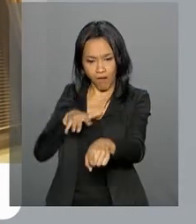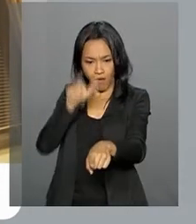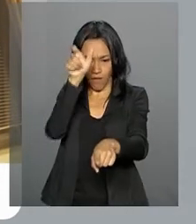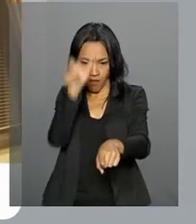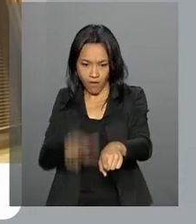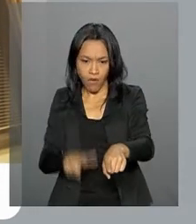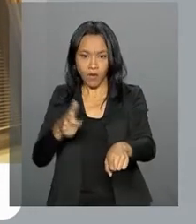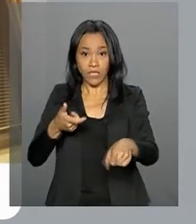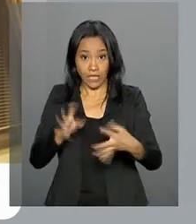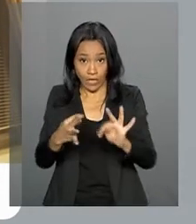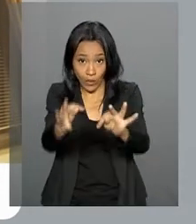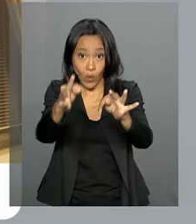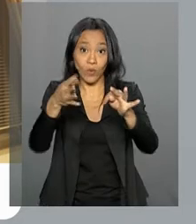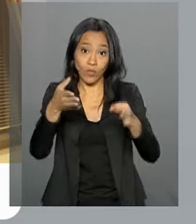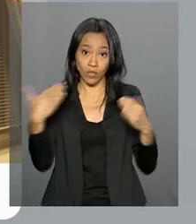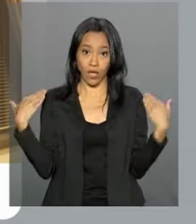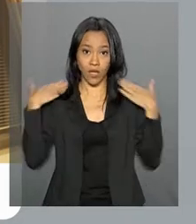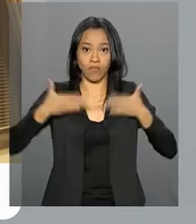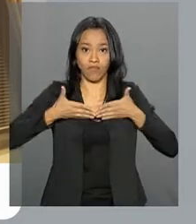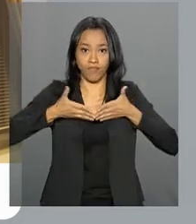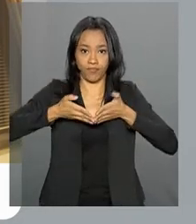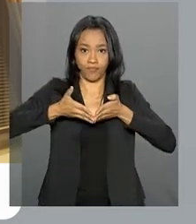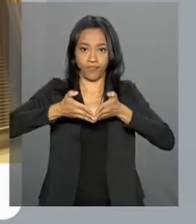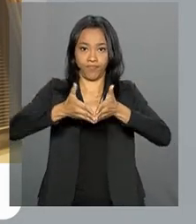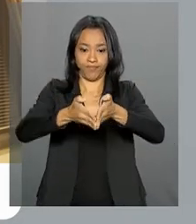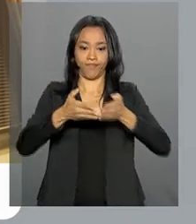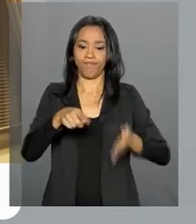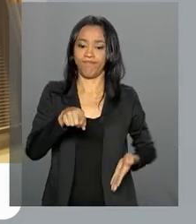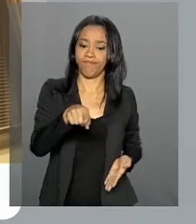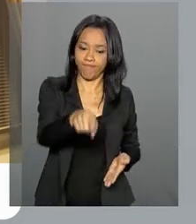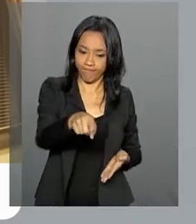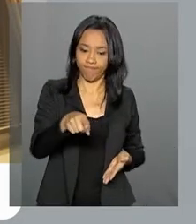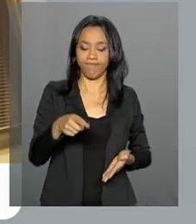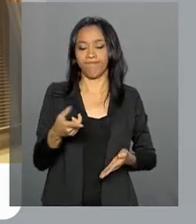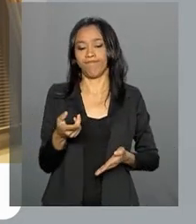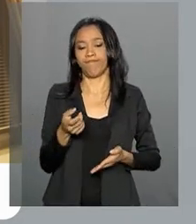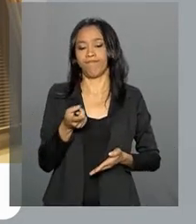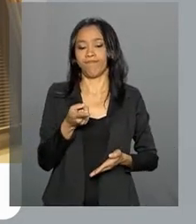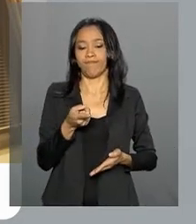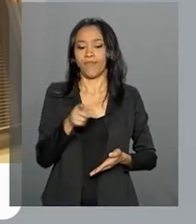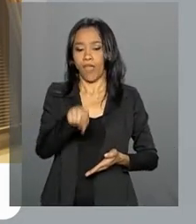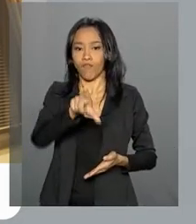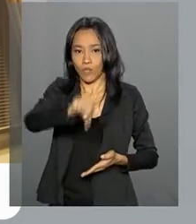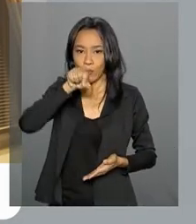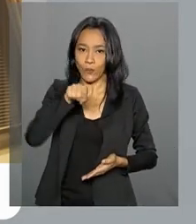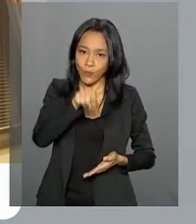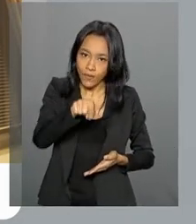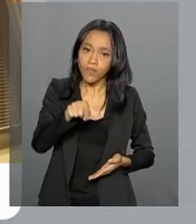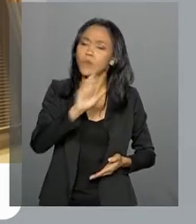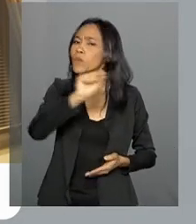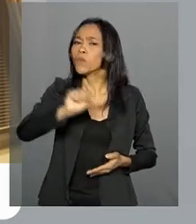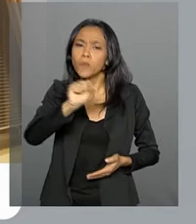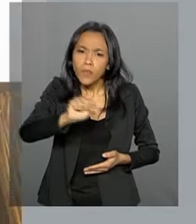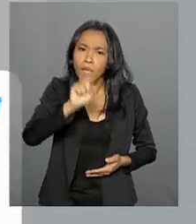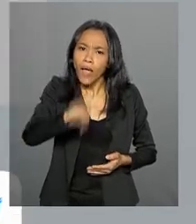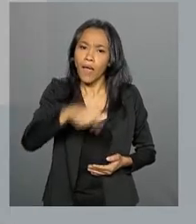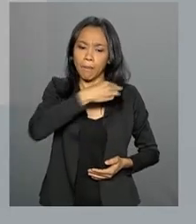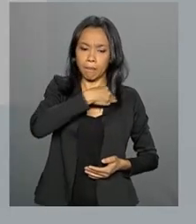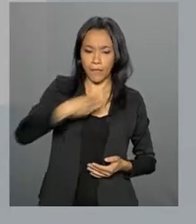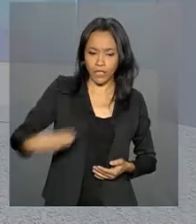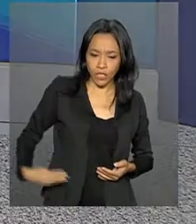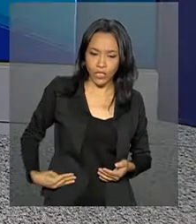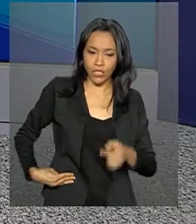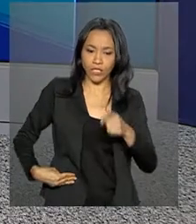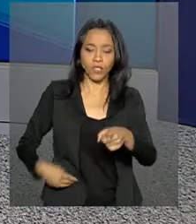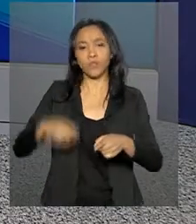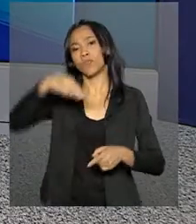tecnológico da Marinha, almirante de esquadra Bento Costa Lima Leite Delbuquerque Jr., para o cargo de ministro de